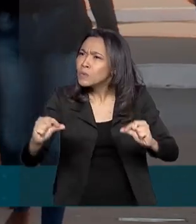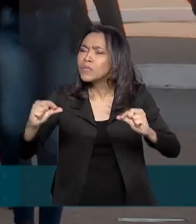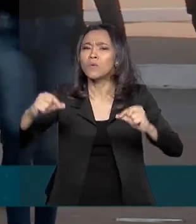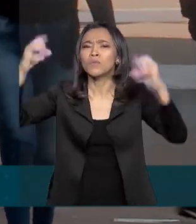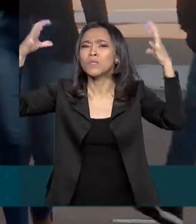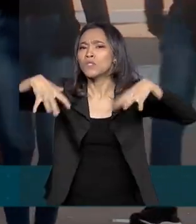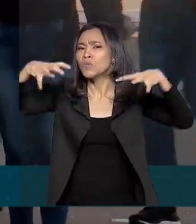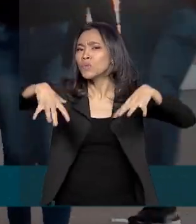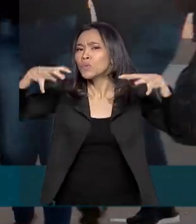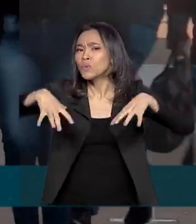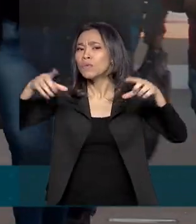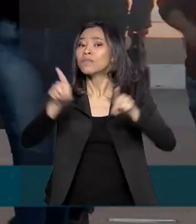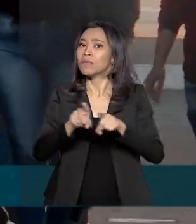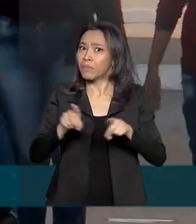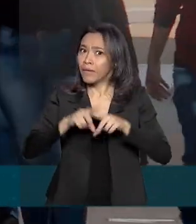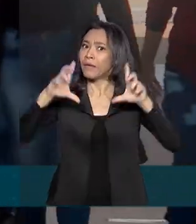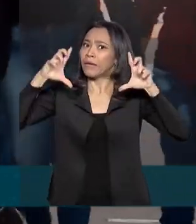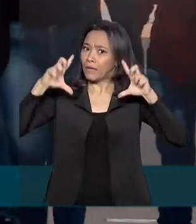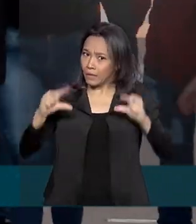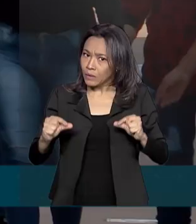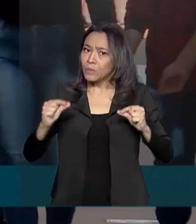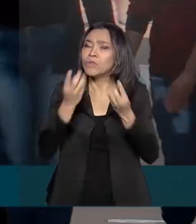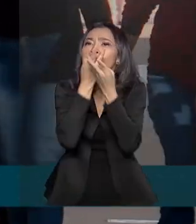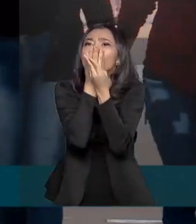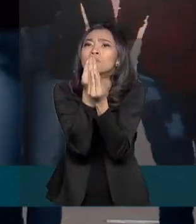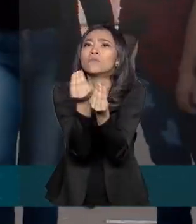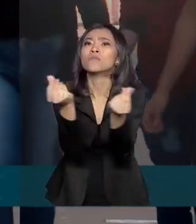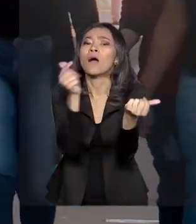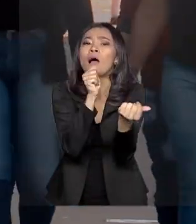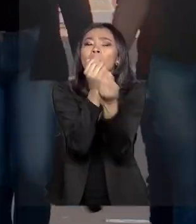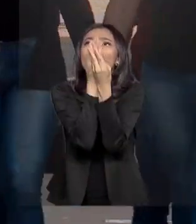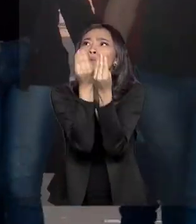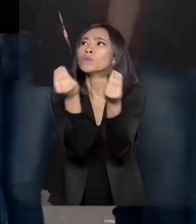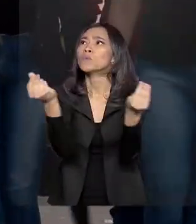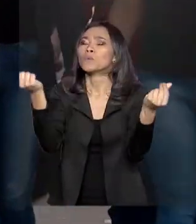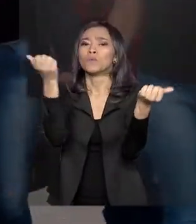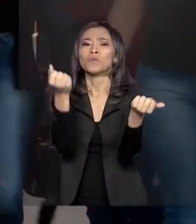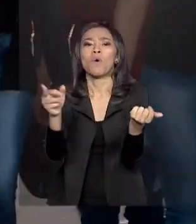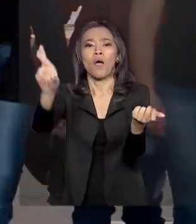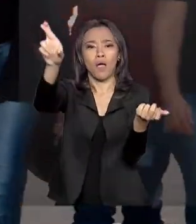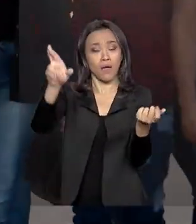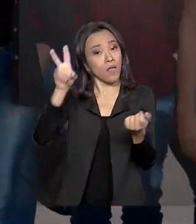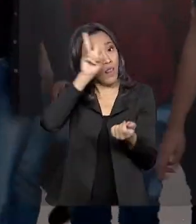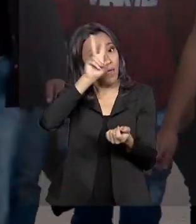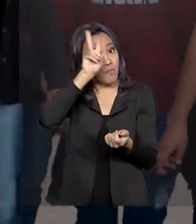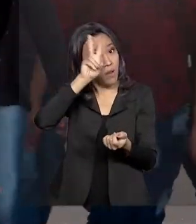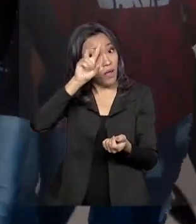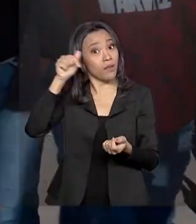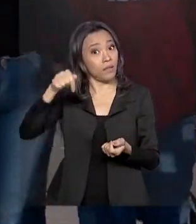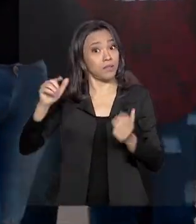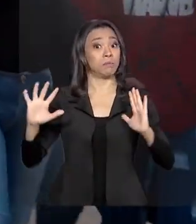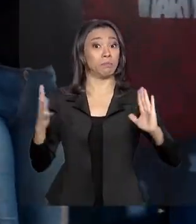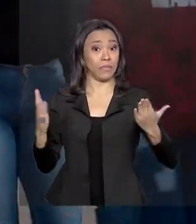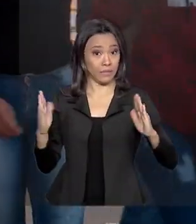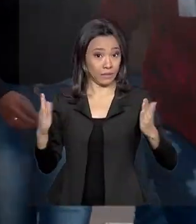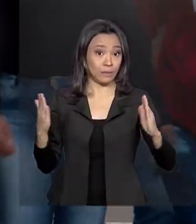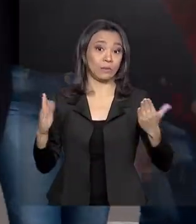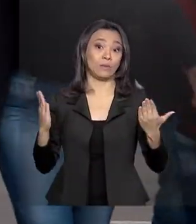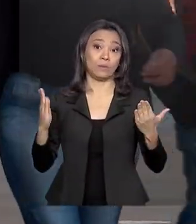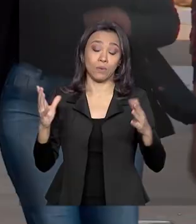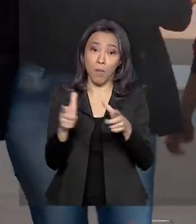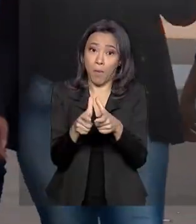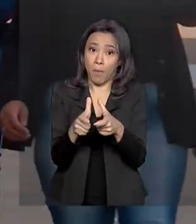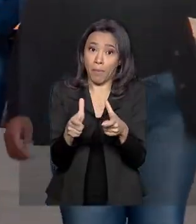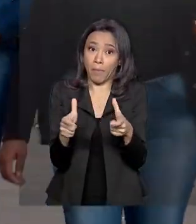acaba por reduzir também a umidade relativa do ar. É bom lembrar que nessa época do ano aumentam também o